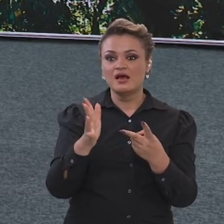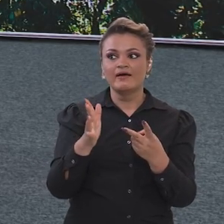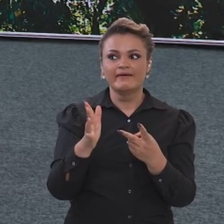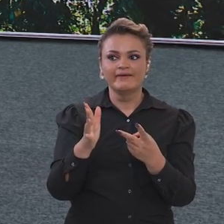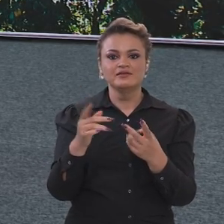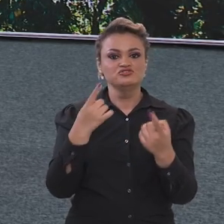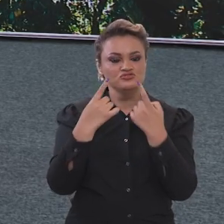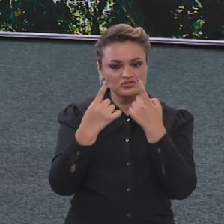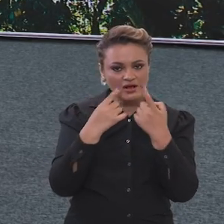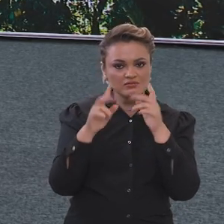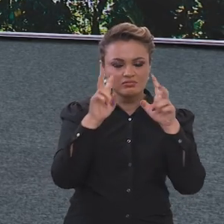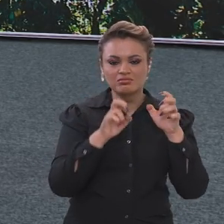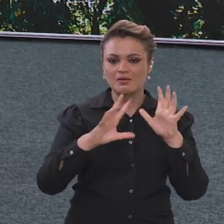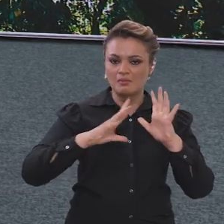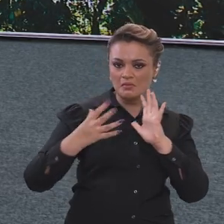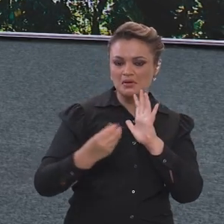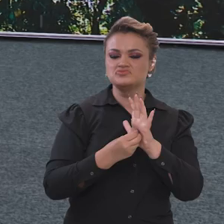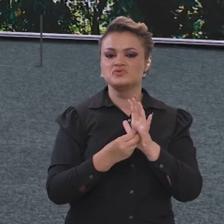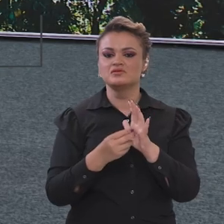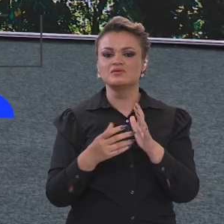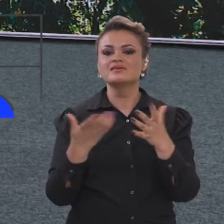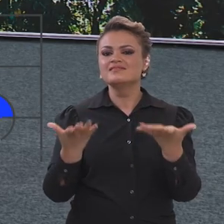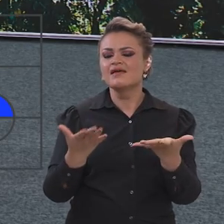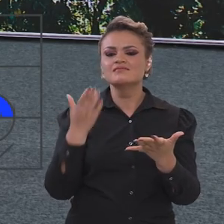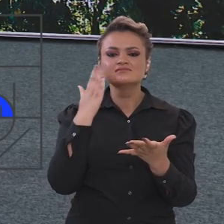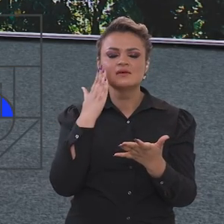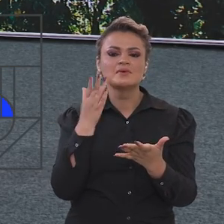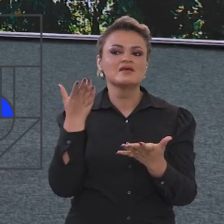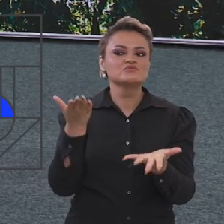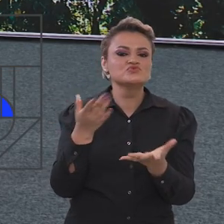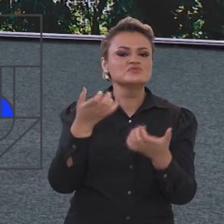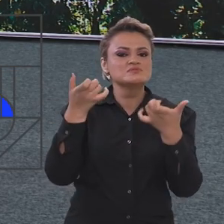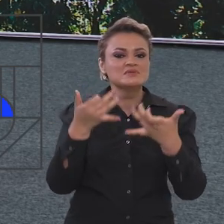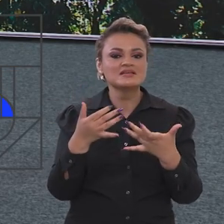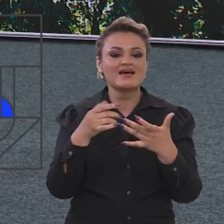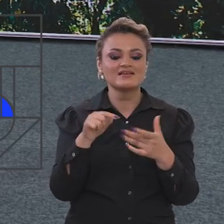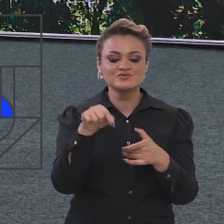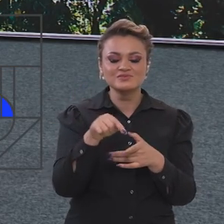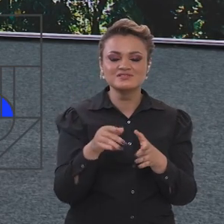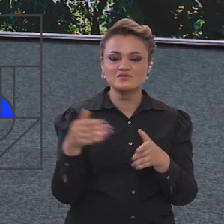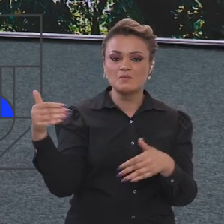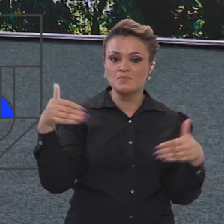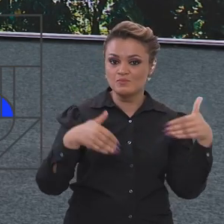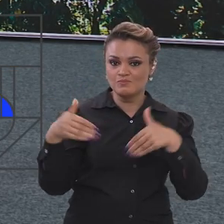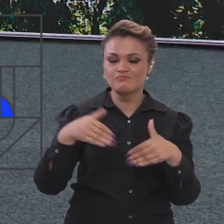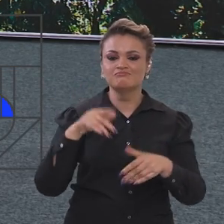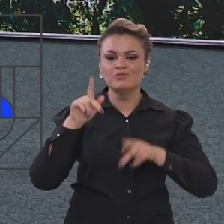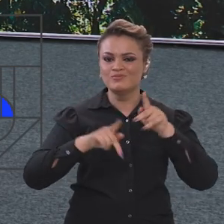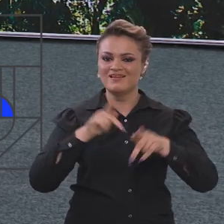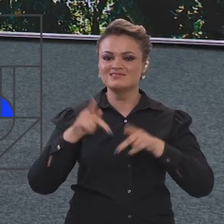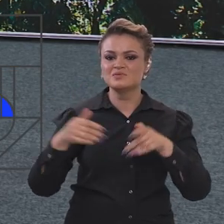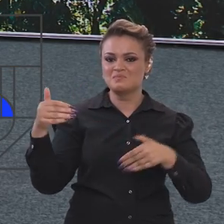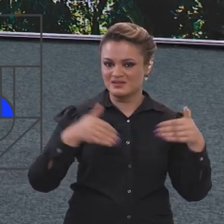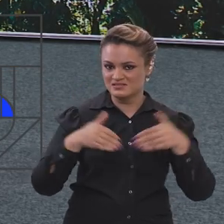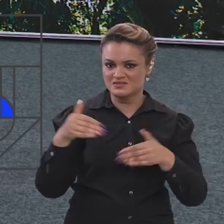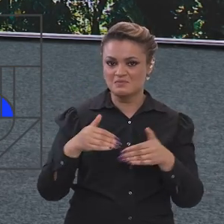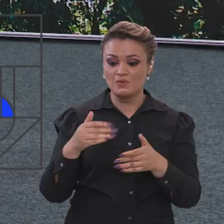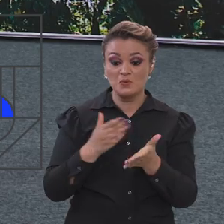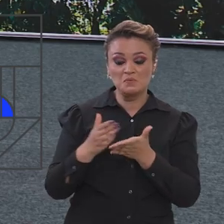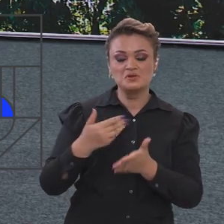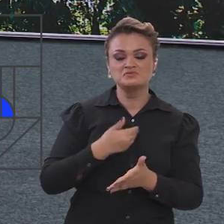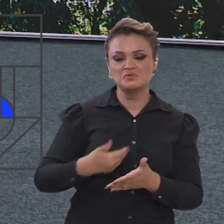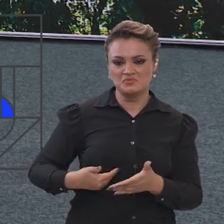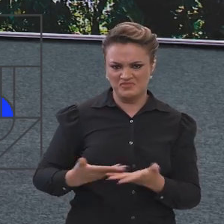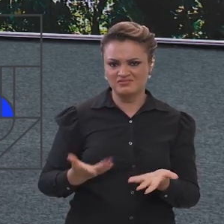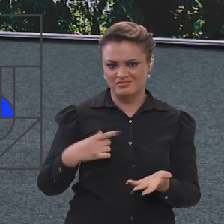a gente teve aí os diálogos amazônicos. Eu queria que o senhor falasse um pouquinho, destacar essa participação popular, né, desde o